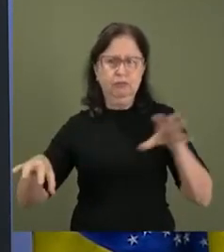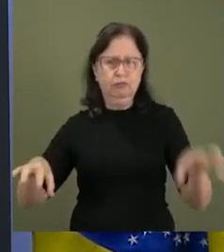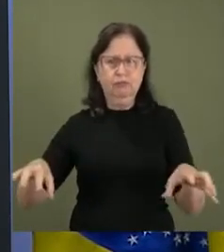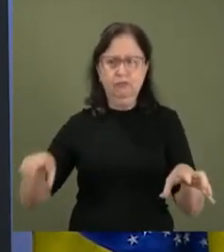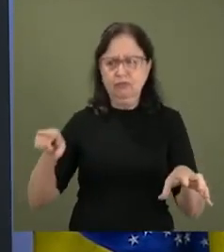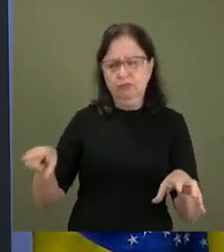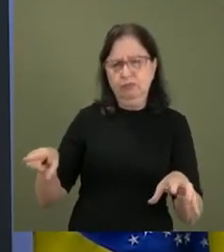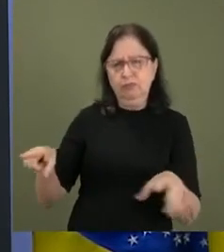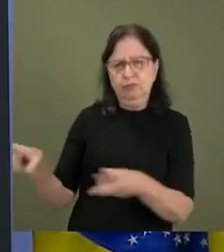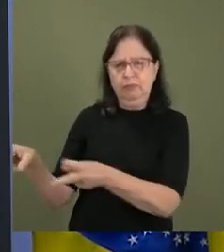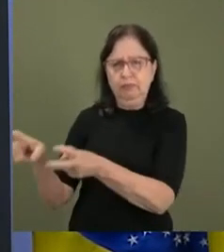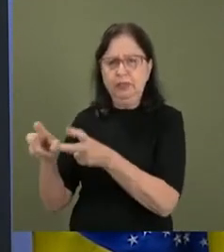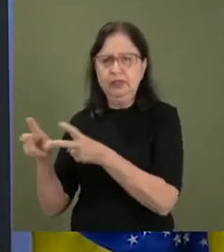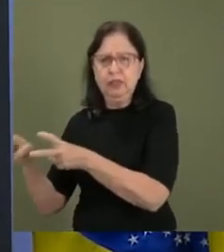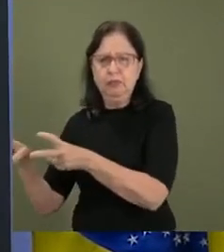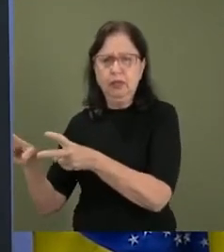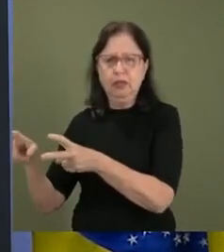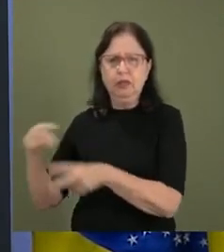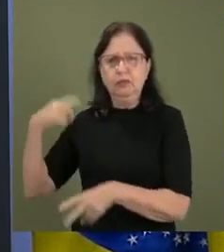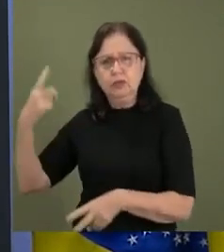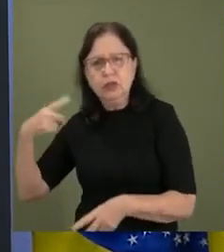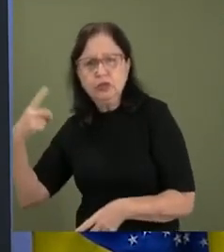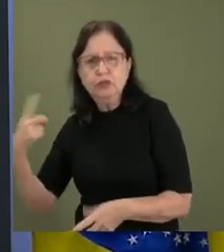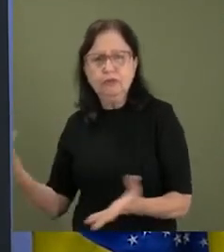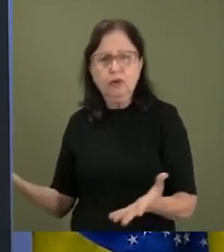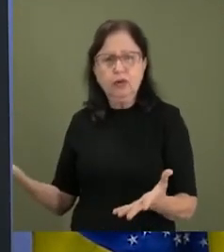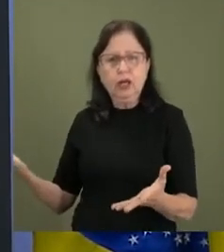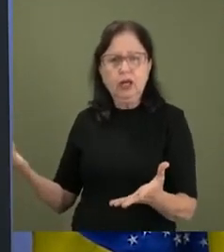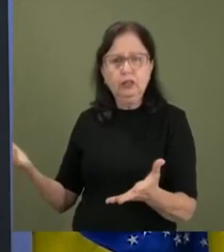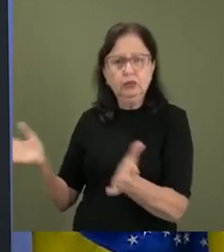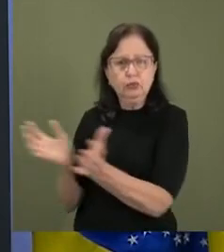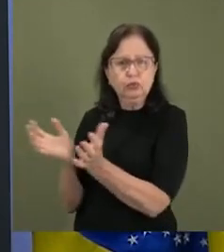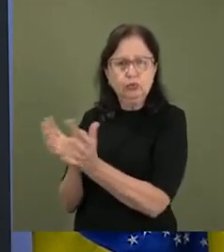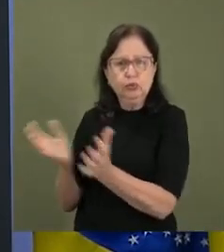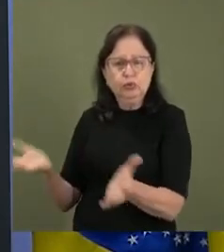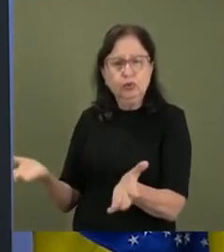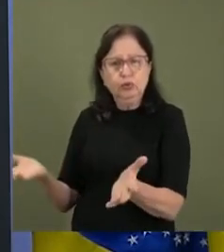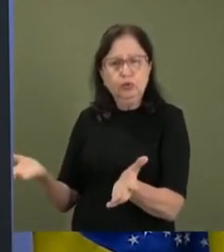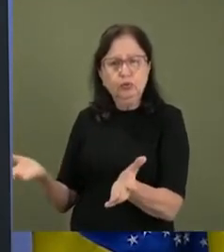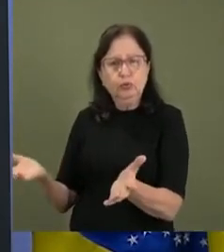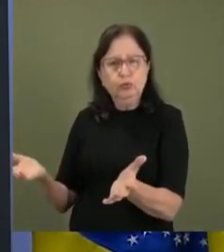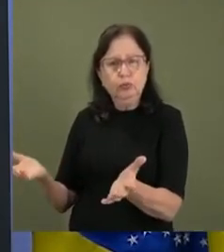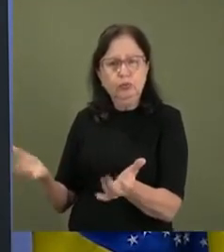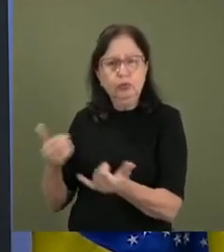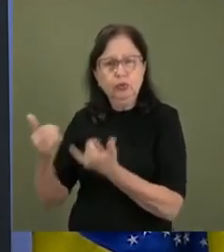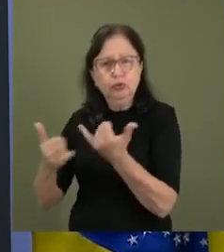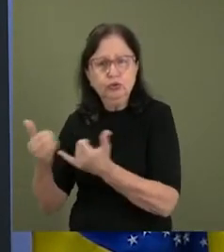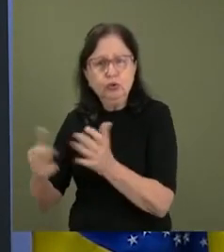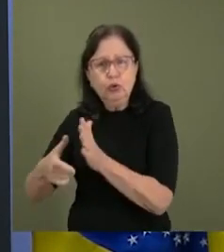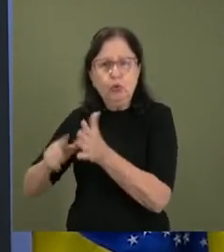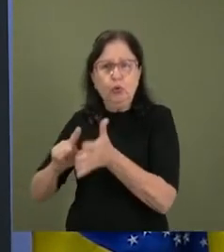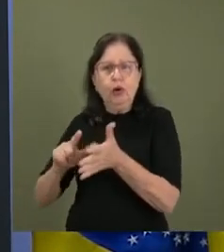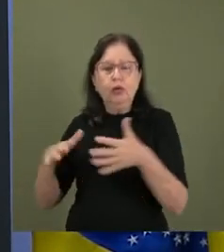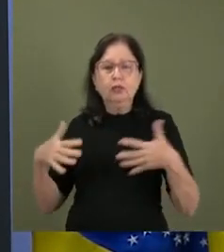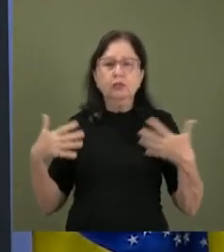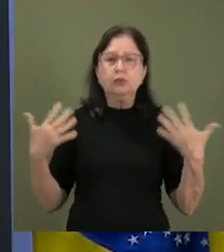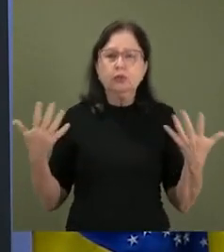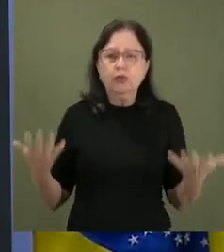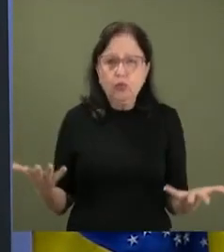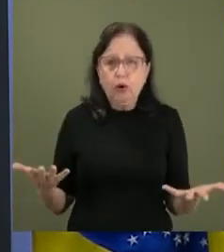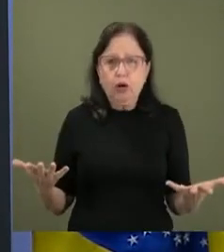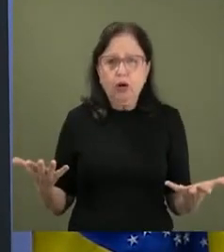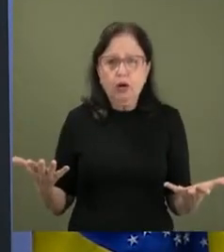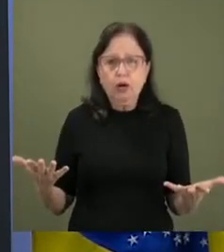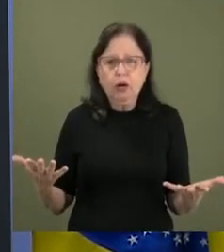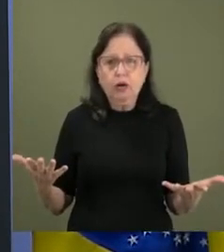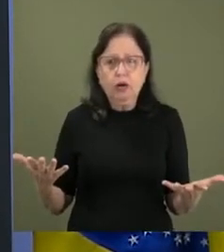É uma banca de advogados. Eu queria saber qual foi o jogo desenvolvido pelos senhores que vieram aqui antes. Eu queria que a Rei do Pitaco, queria